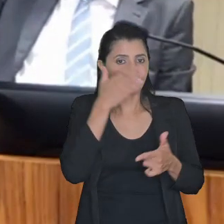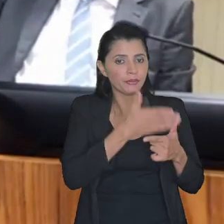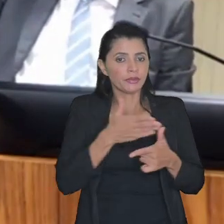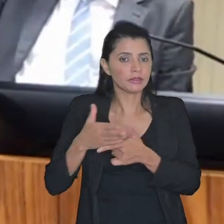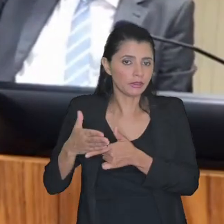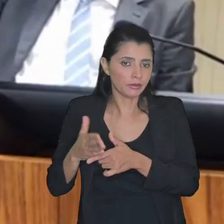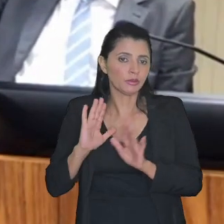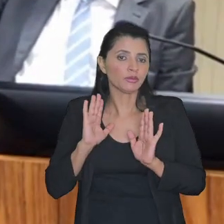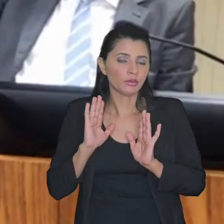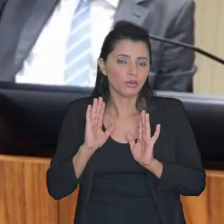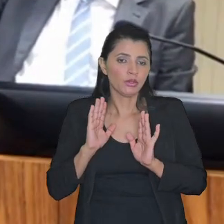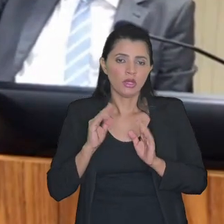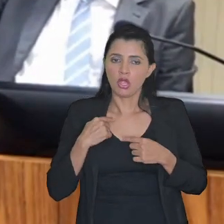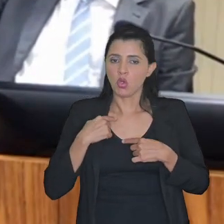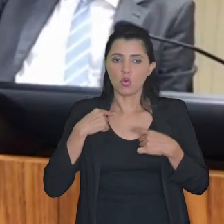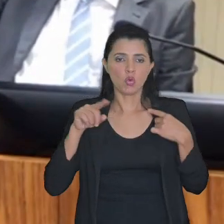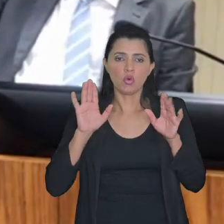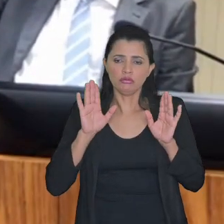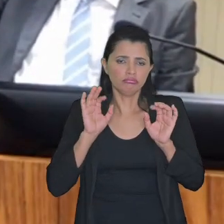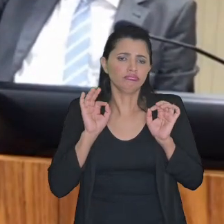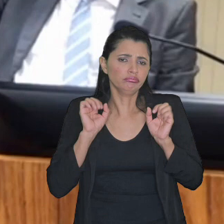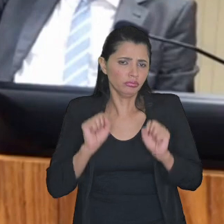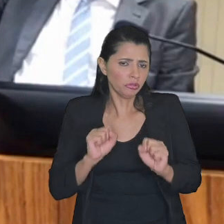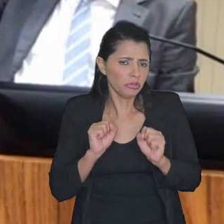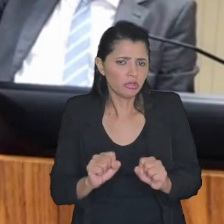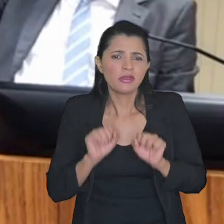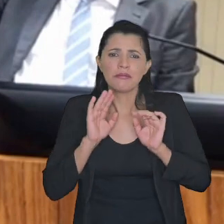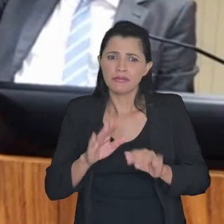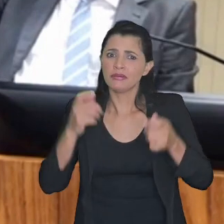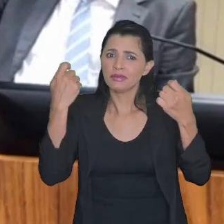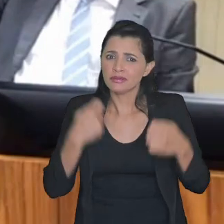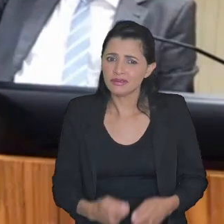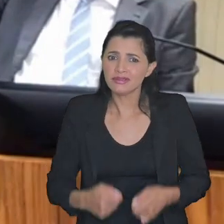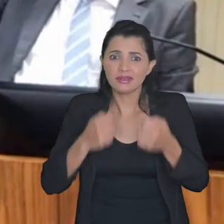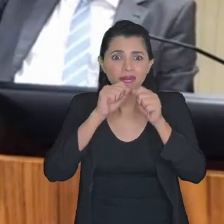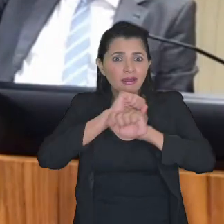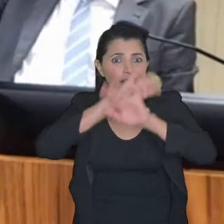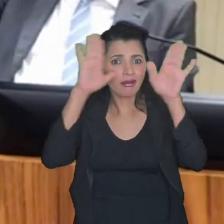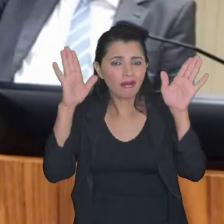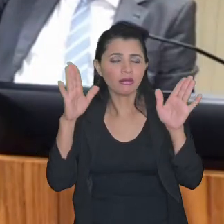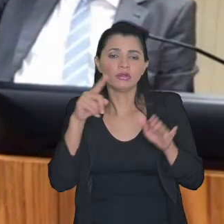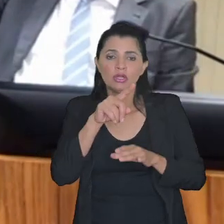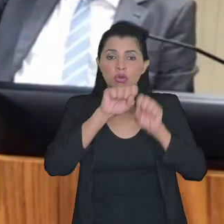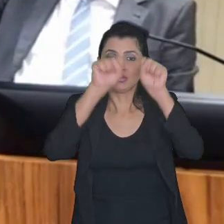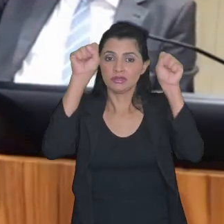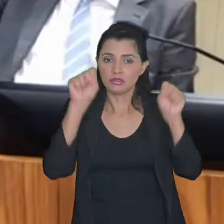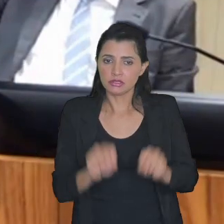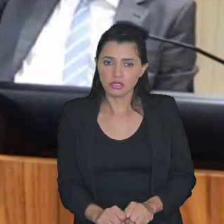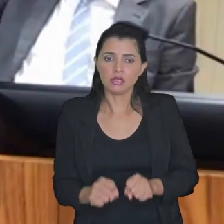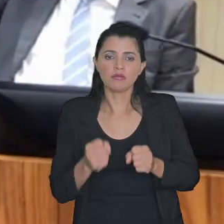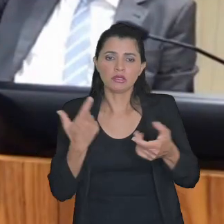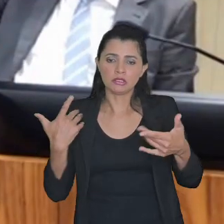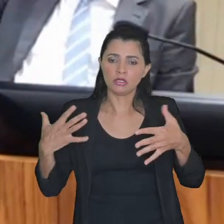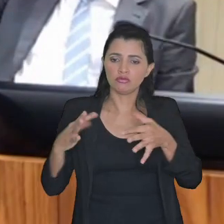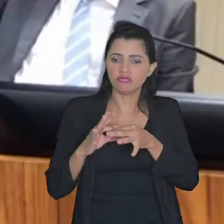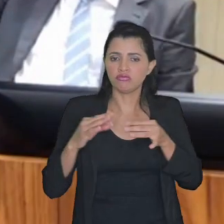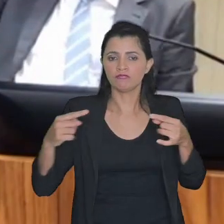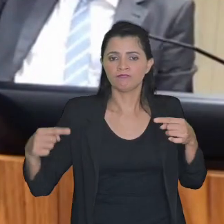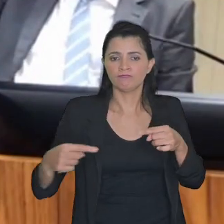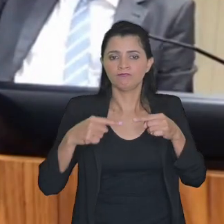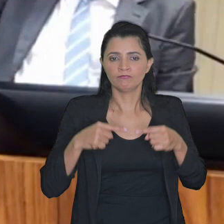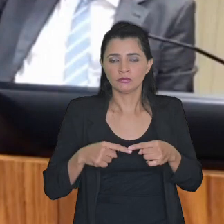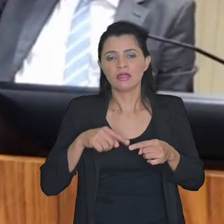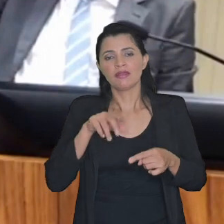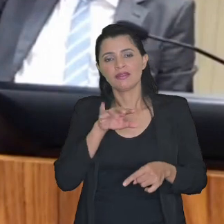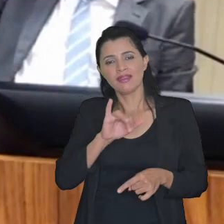parcelamento nada contra isso mas nós precisamos de clareza vejam os sistemas estão sendo parametrizados os